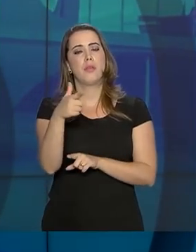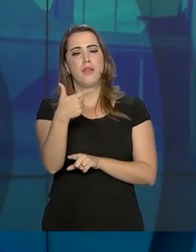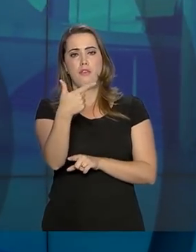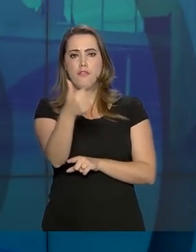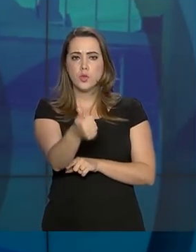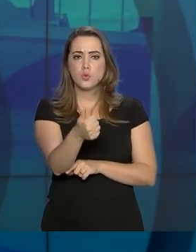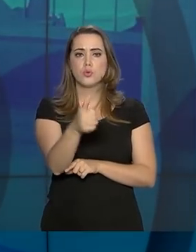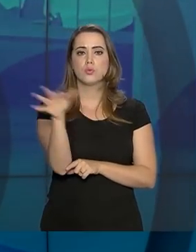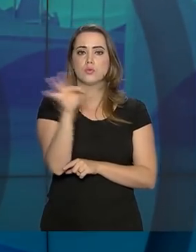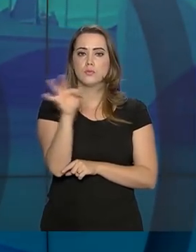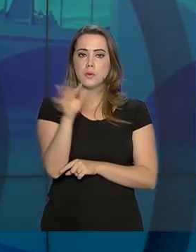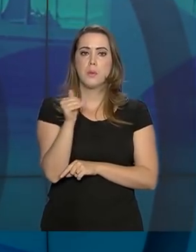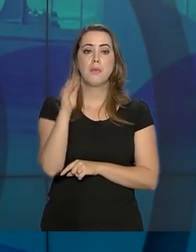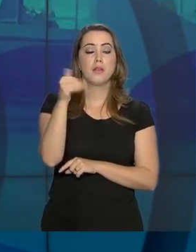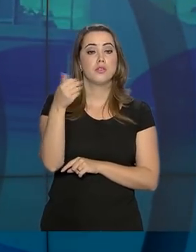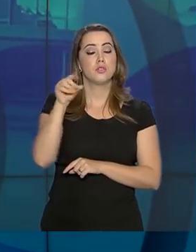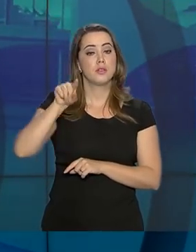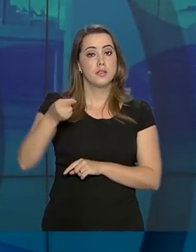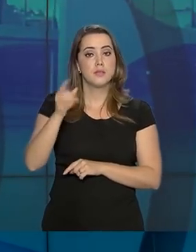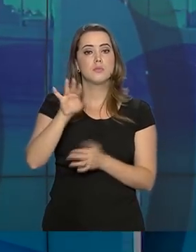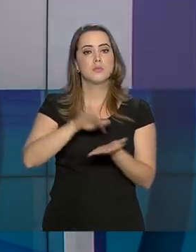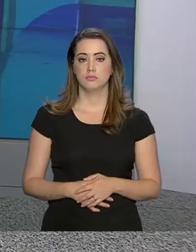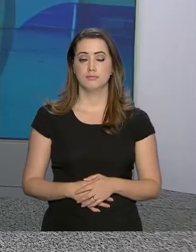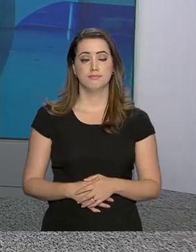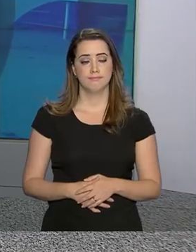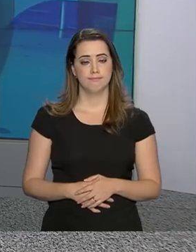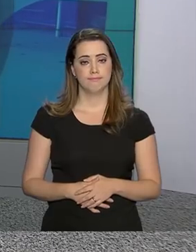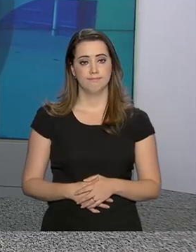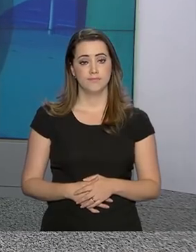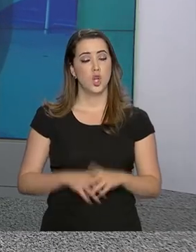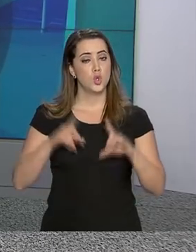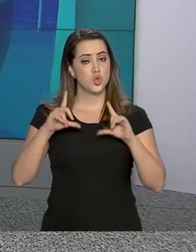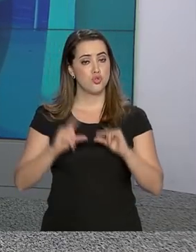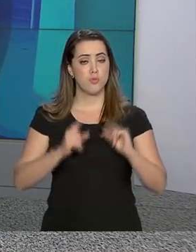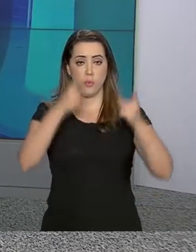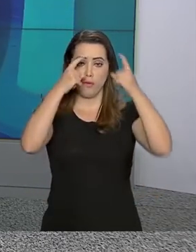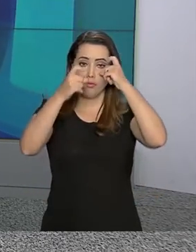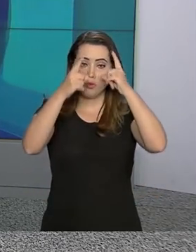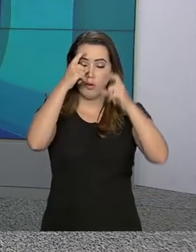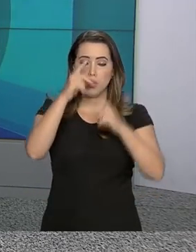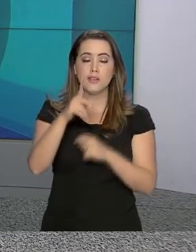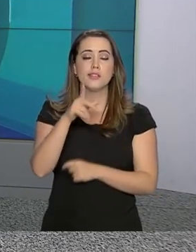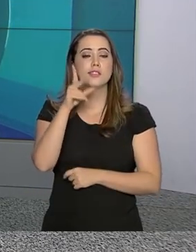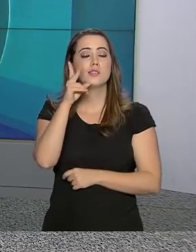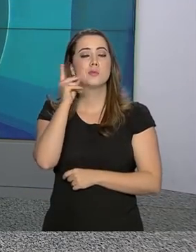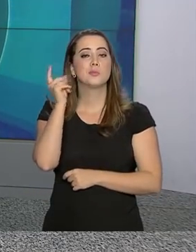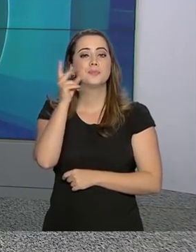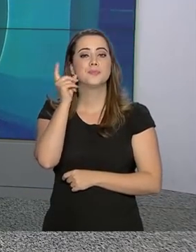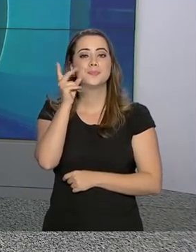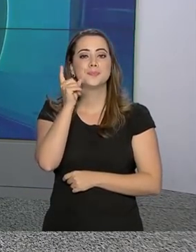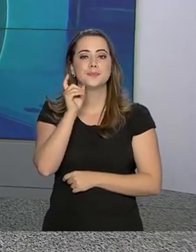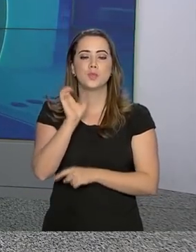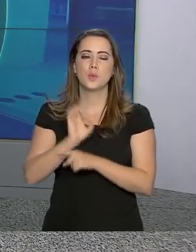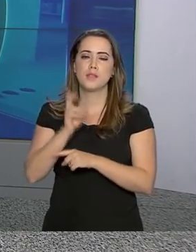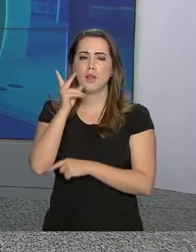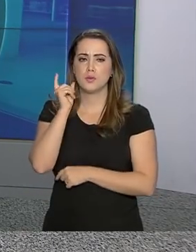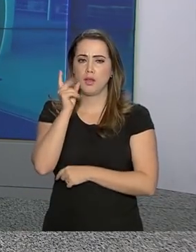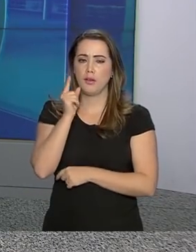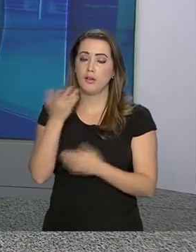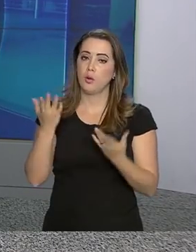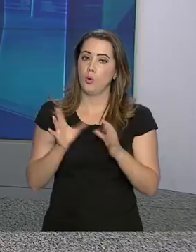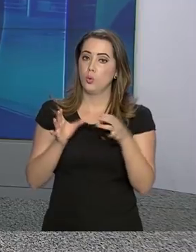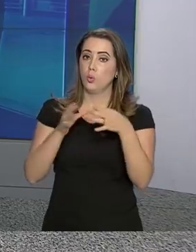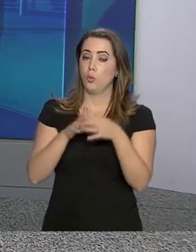completaram a inscrição no Mais Médicos. Com a redução da violência no Ceará, os agentes da Força Nacional